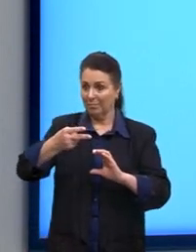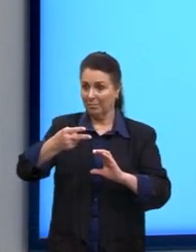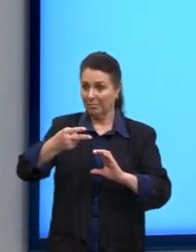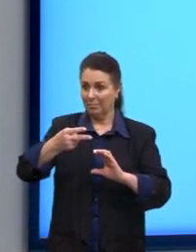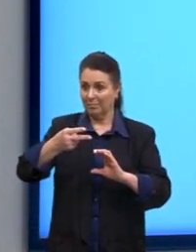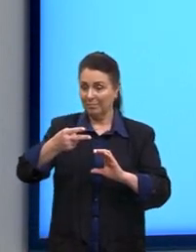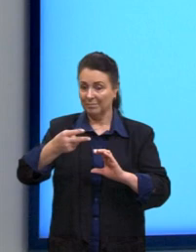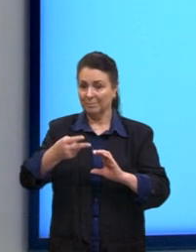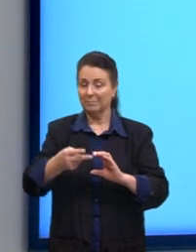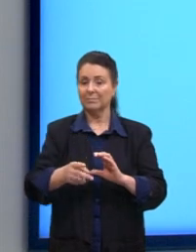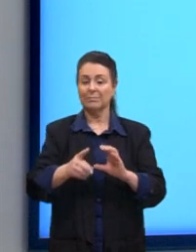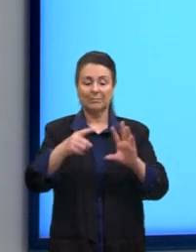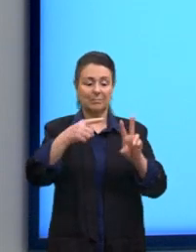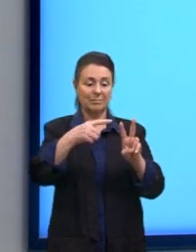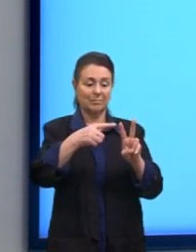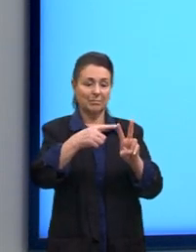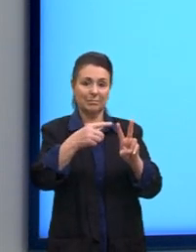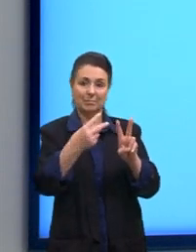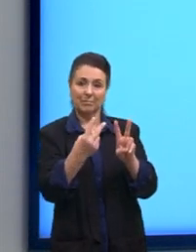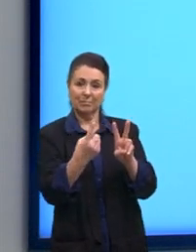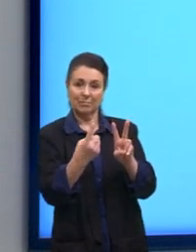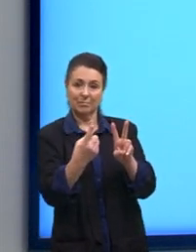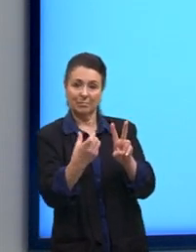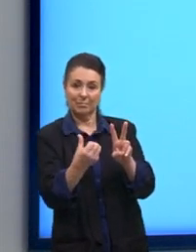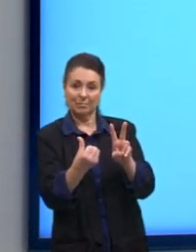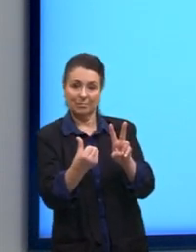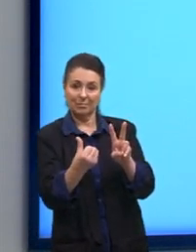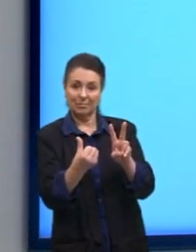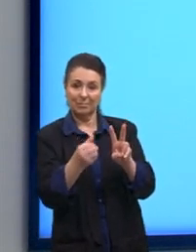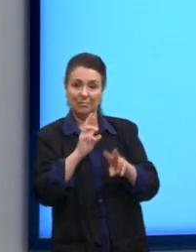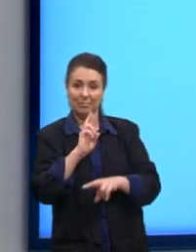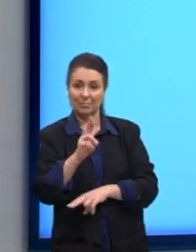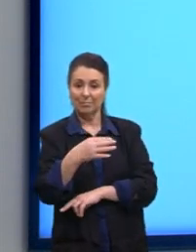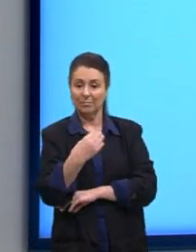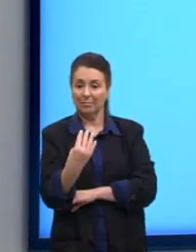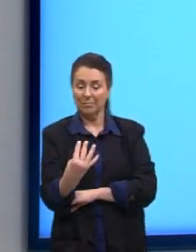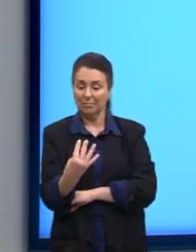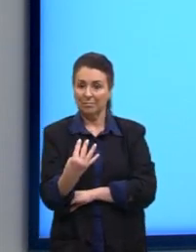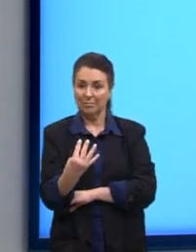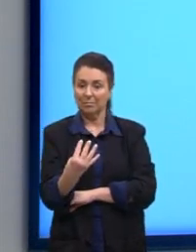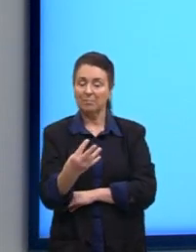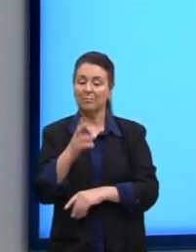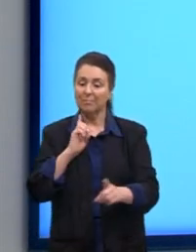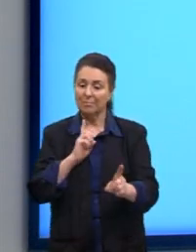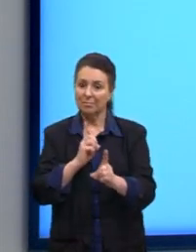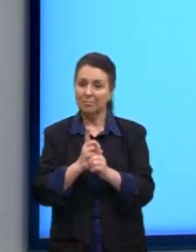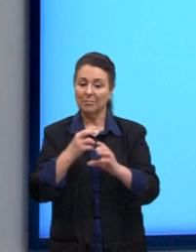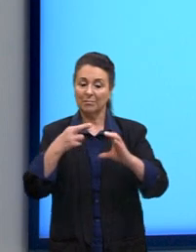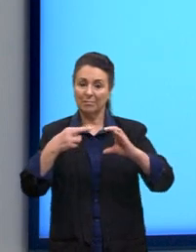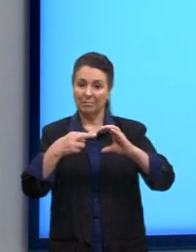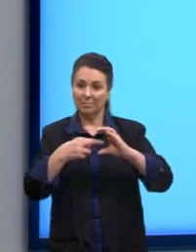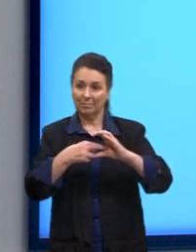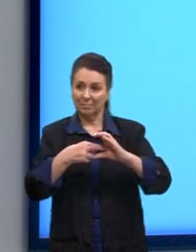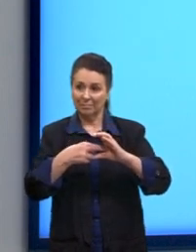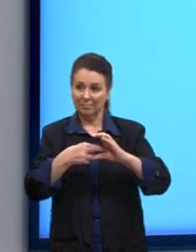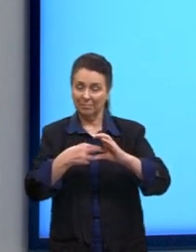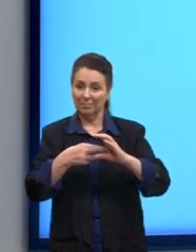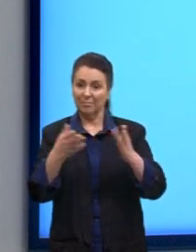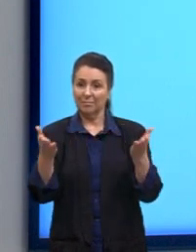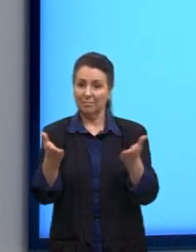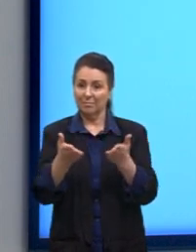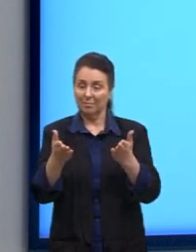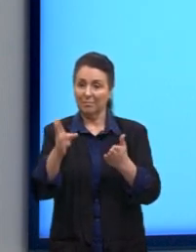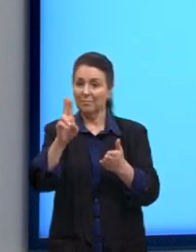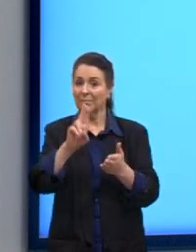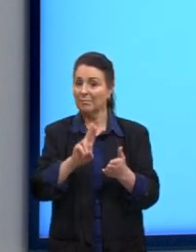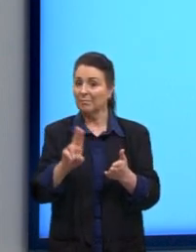Então, raiz quadrada de 16 é igual a 4. Já temos o raio. Agora, a gente precisa colocar